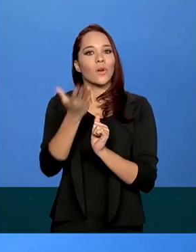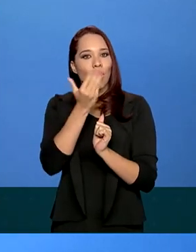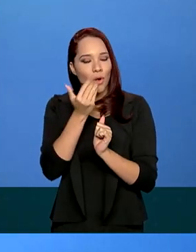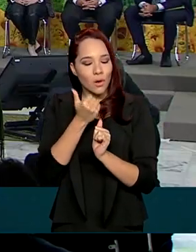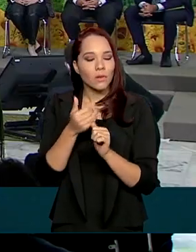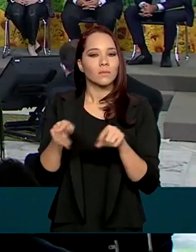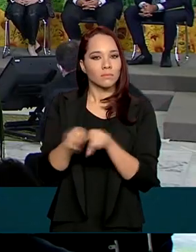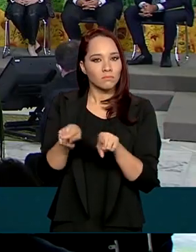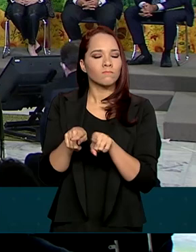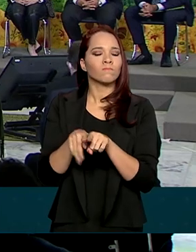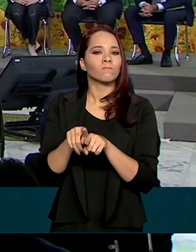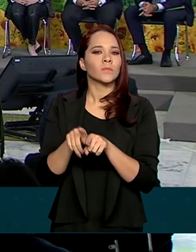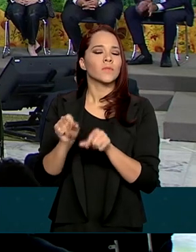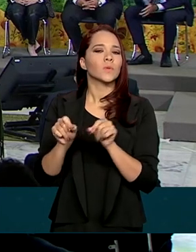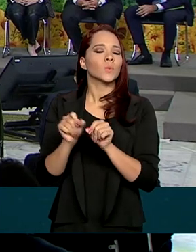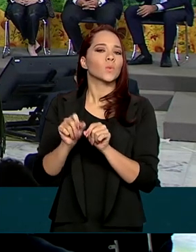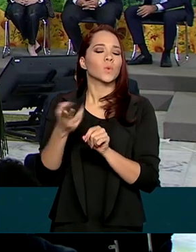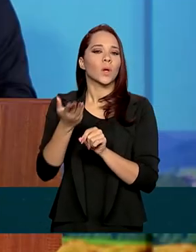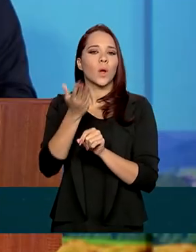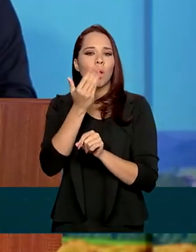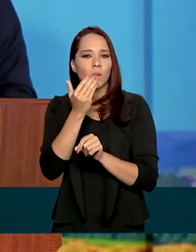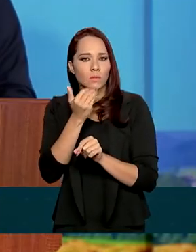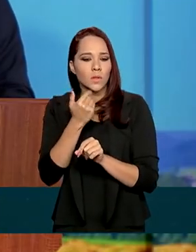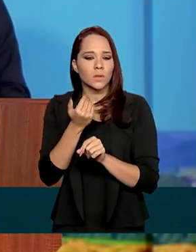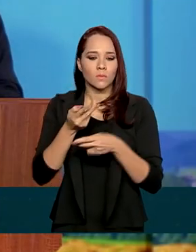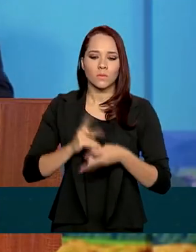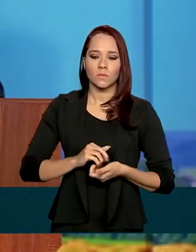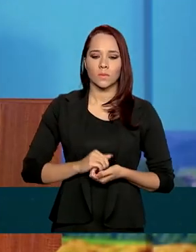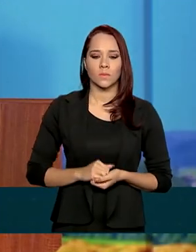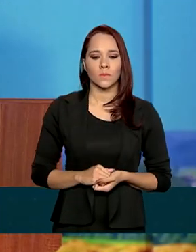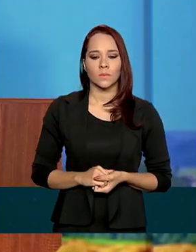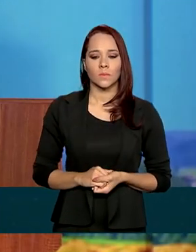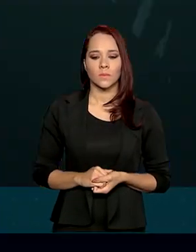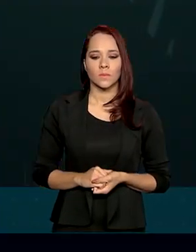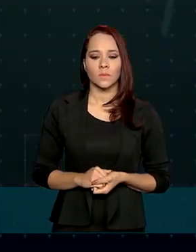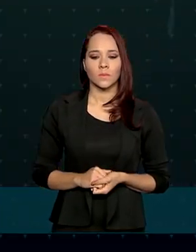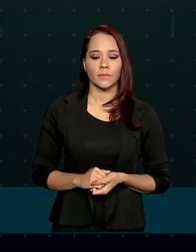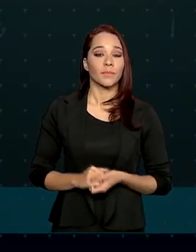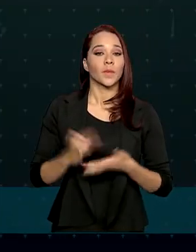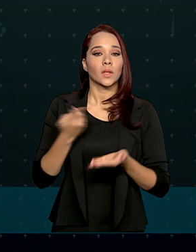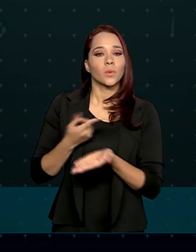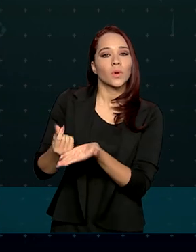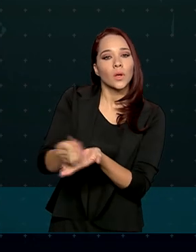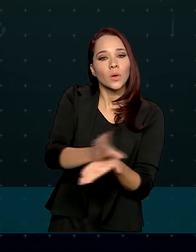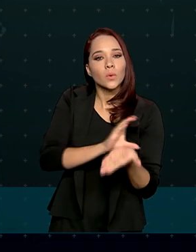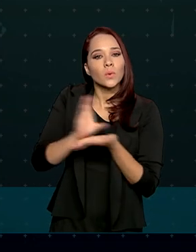também fez com que a alimentação não cessasse nas cidades. Há recursos para os pequenos,